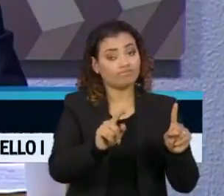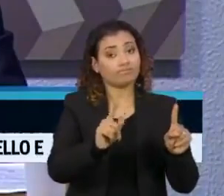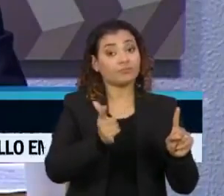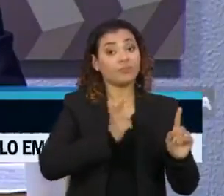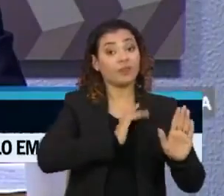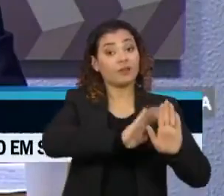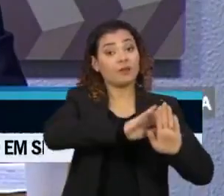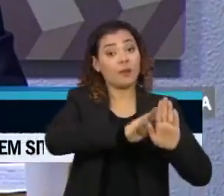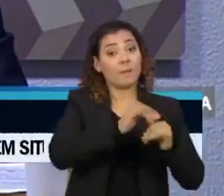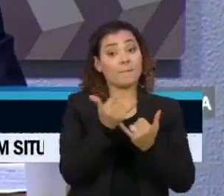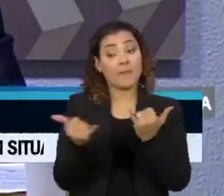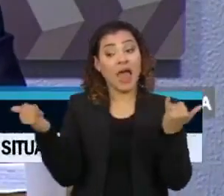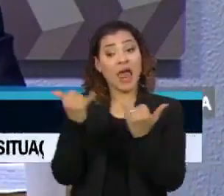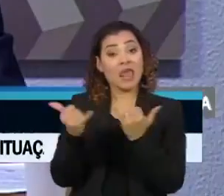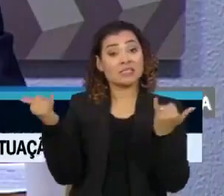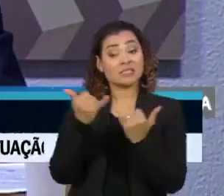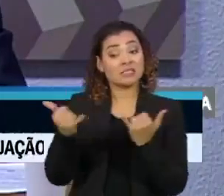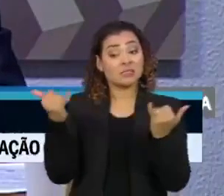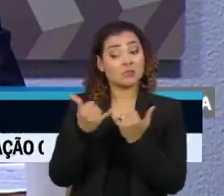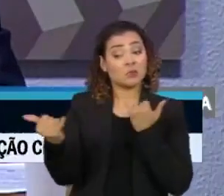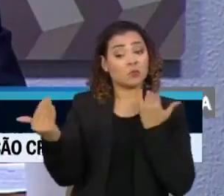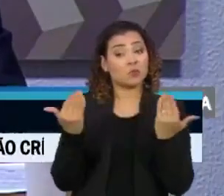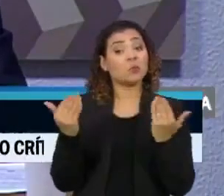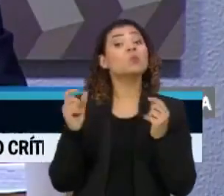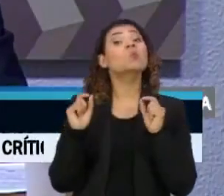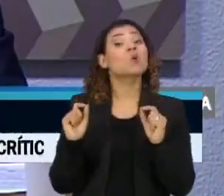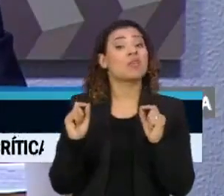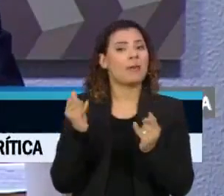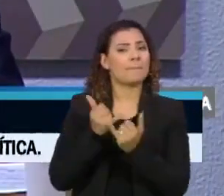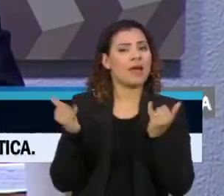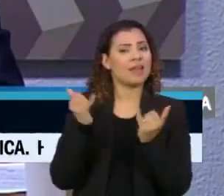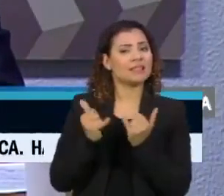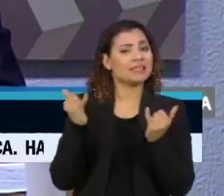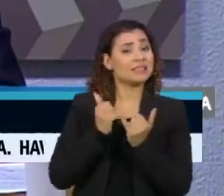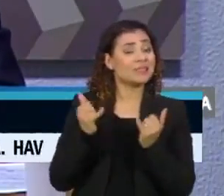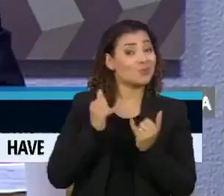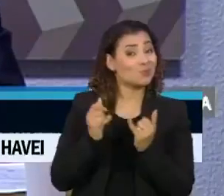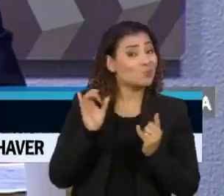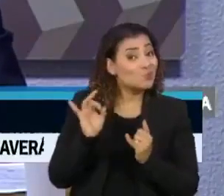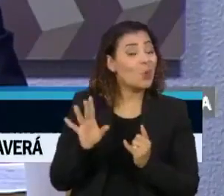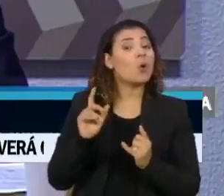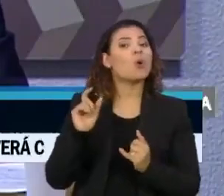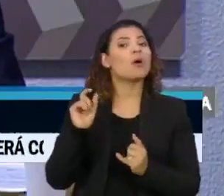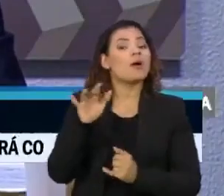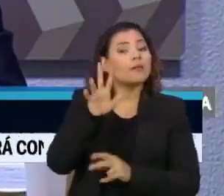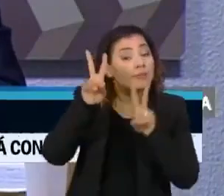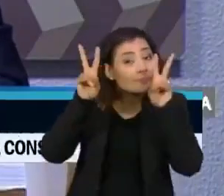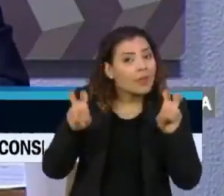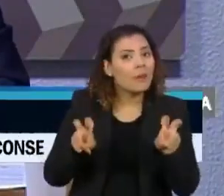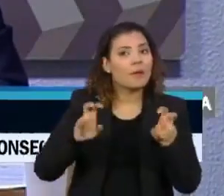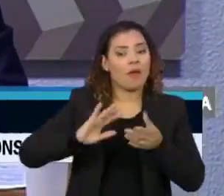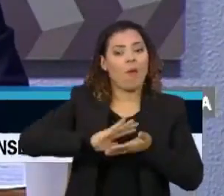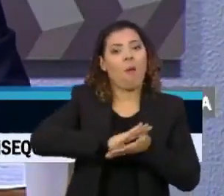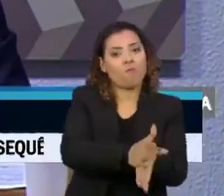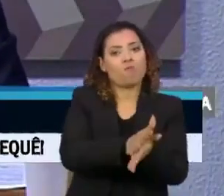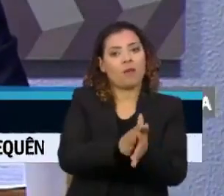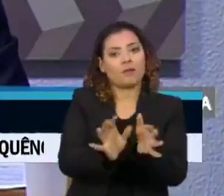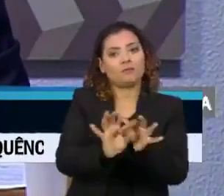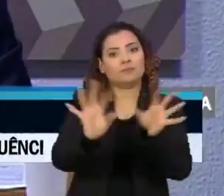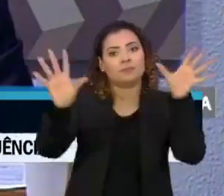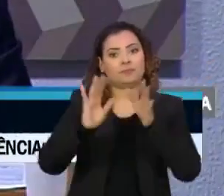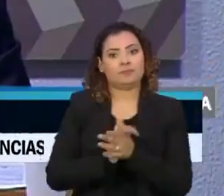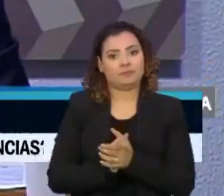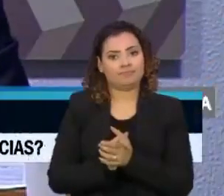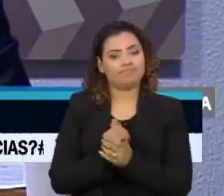há uma semelhança assustadora, uma semelhança terrível, uma semelhança tenebrosa, uma